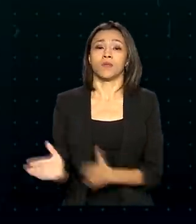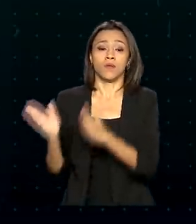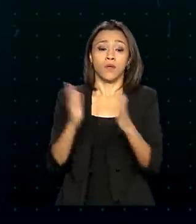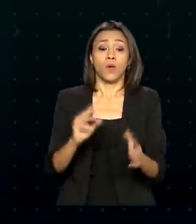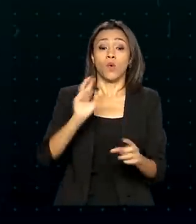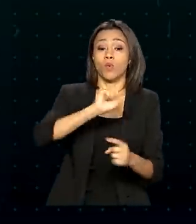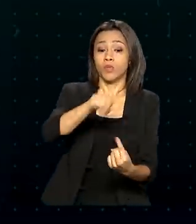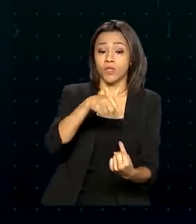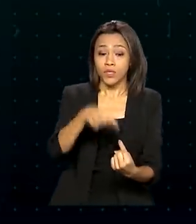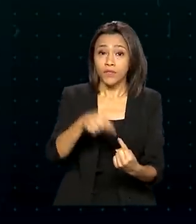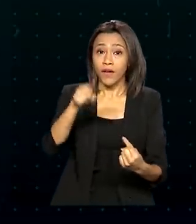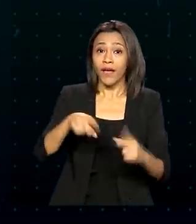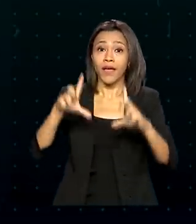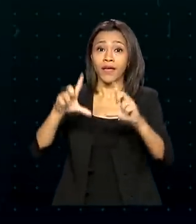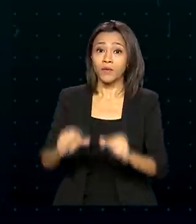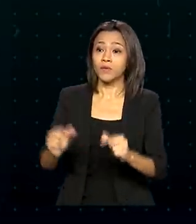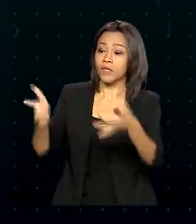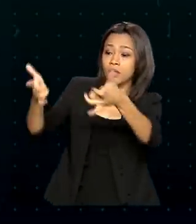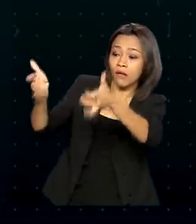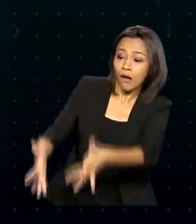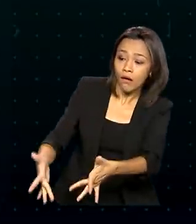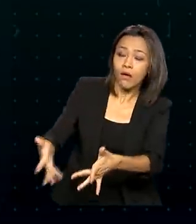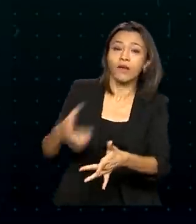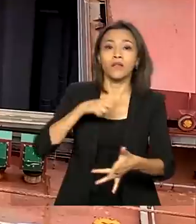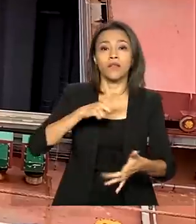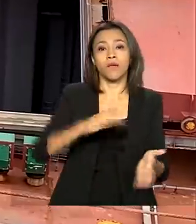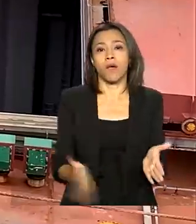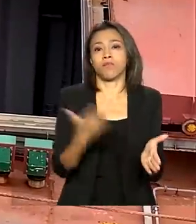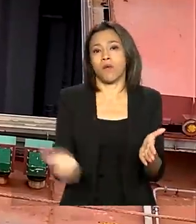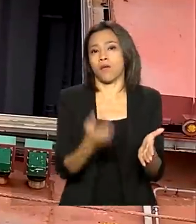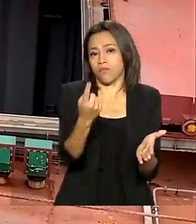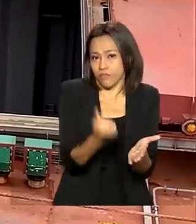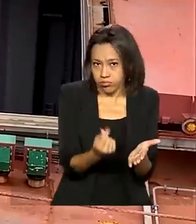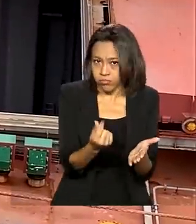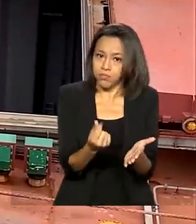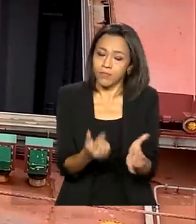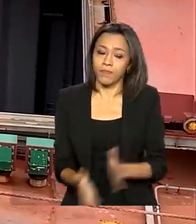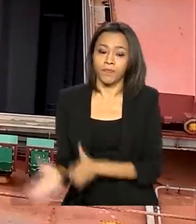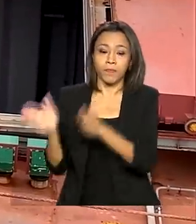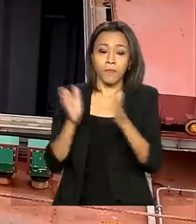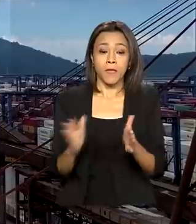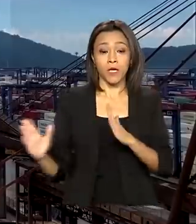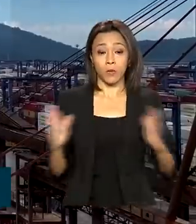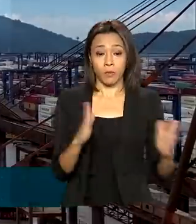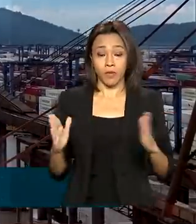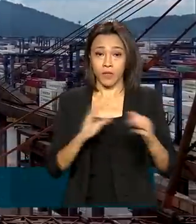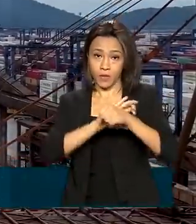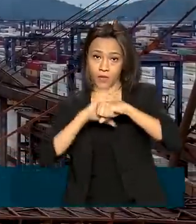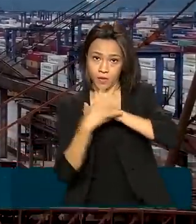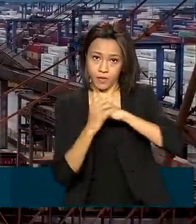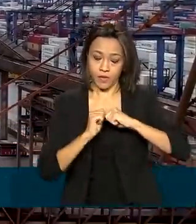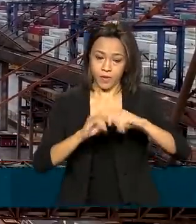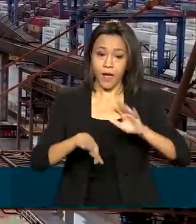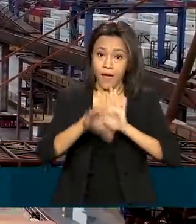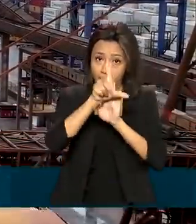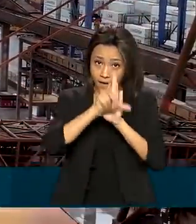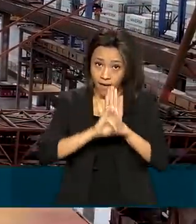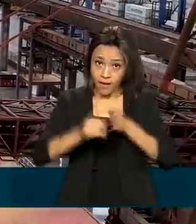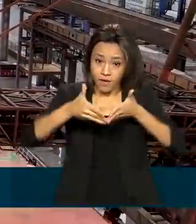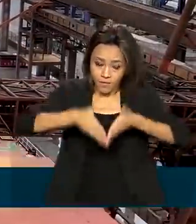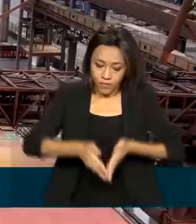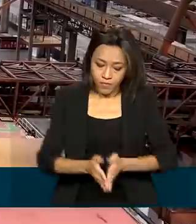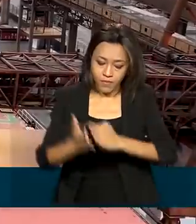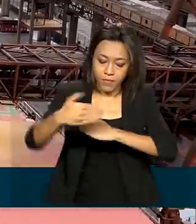ociosidade e gerar aumento de receita. E durante a pandemia, a lei de portos deve trazer mais